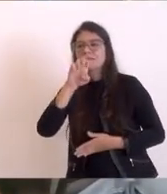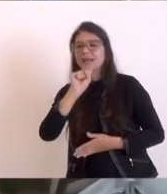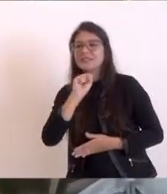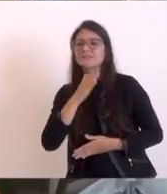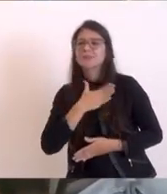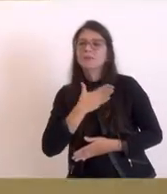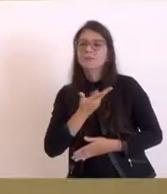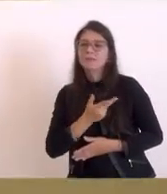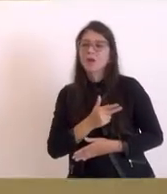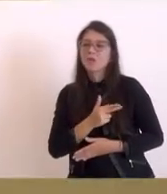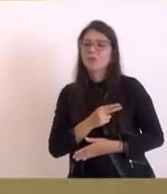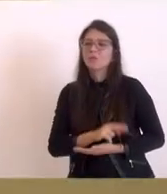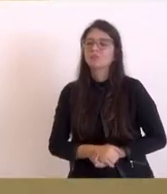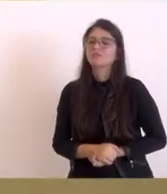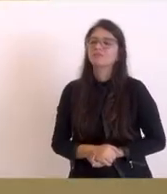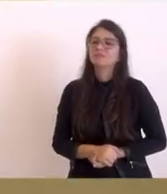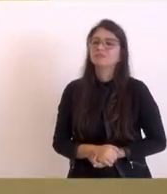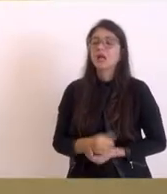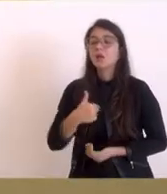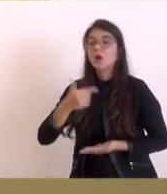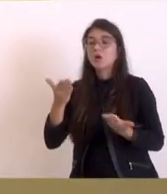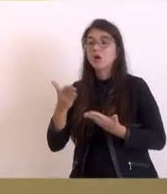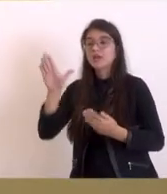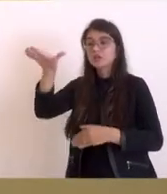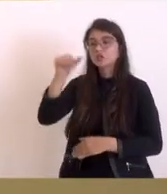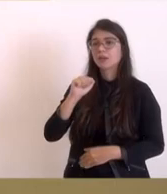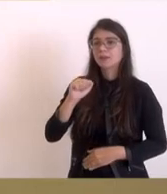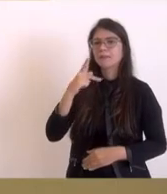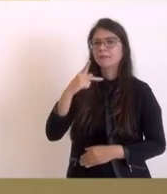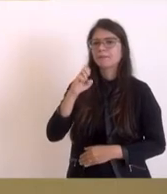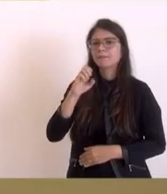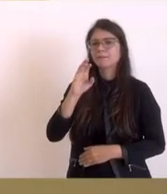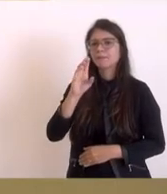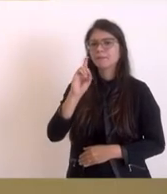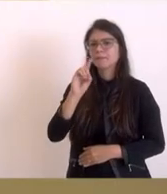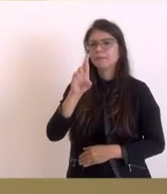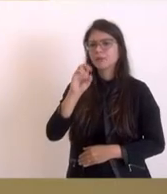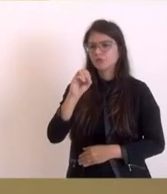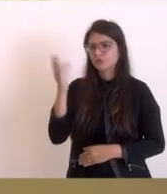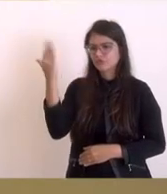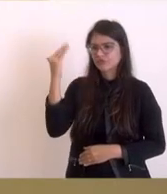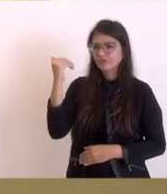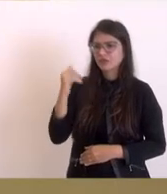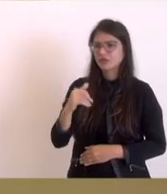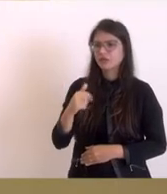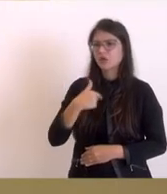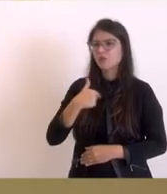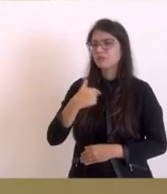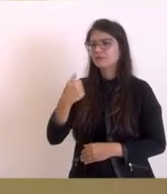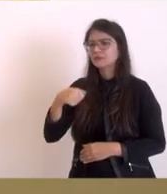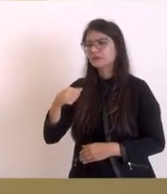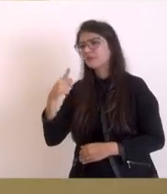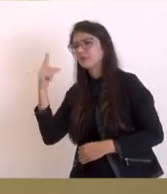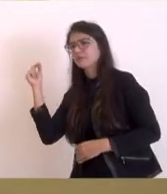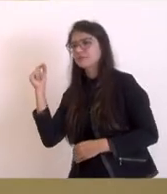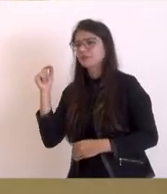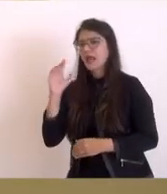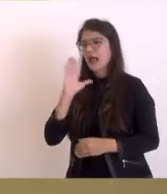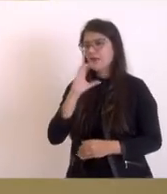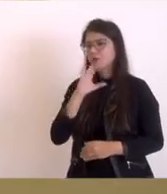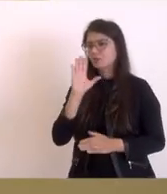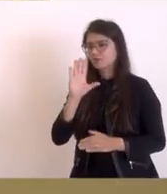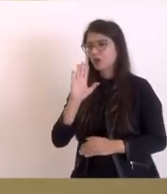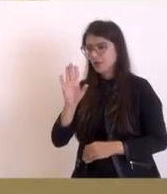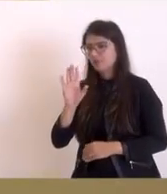Quero chamar o Pedro para ficar aqui na presidência, enquanto que eu vou ali um instante e já